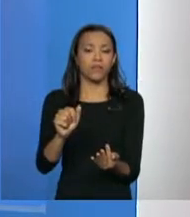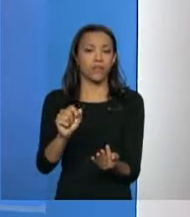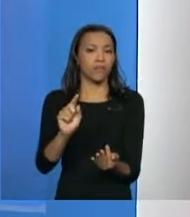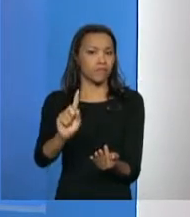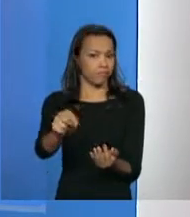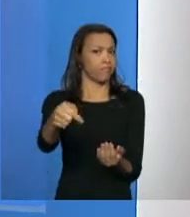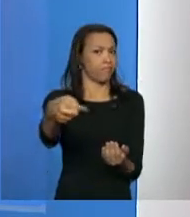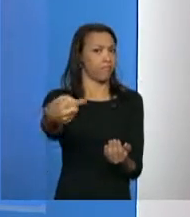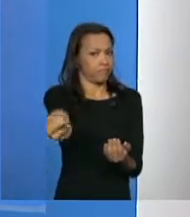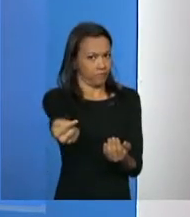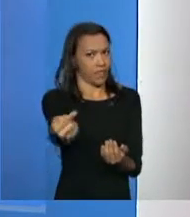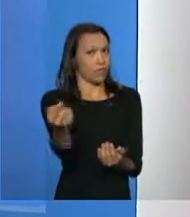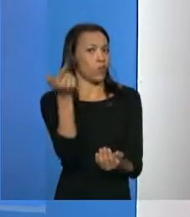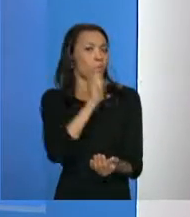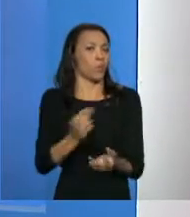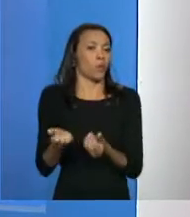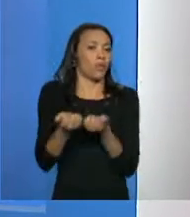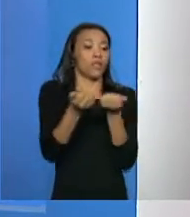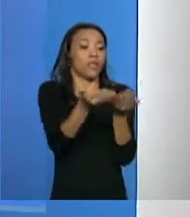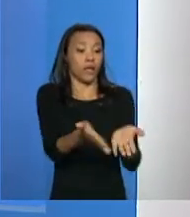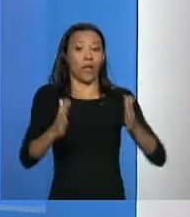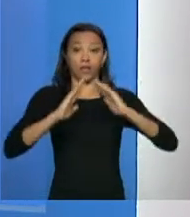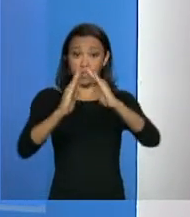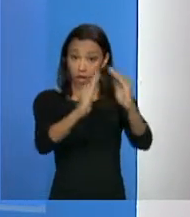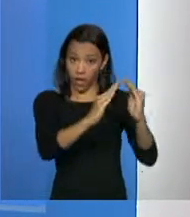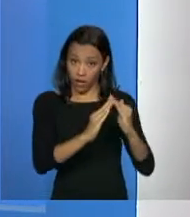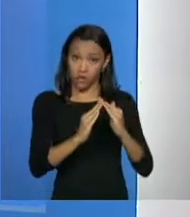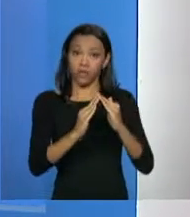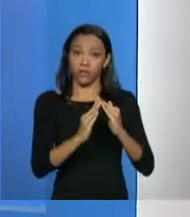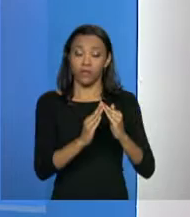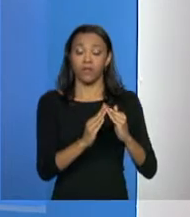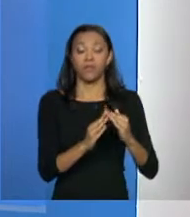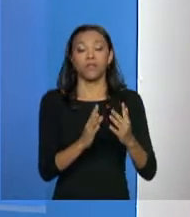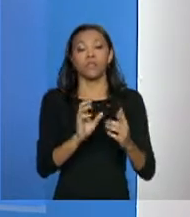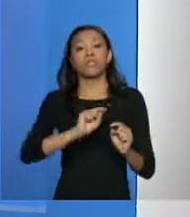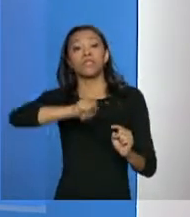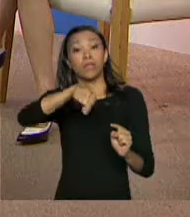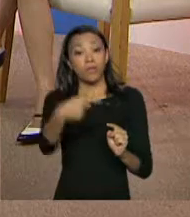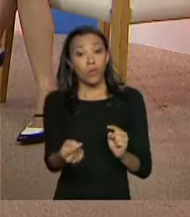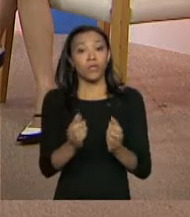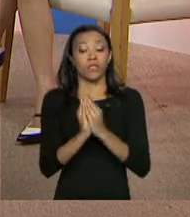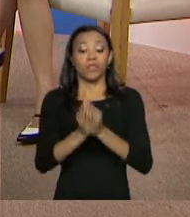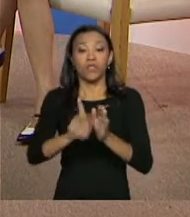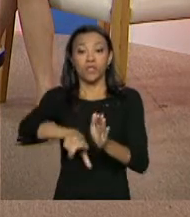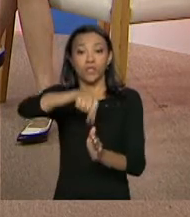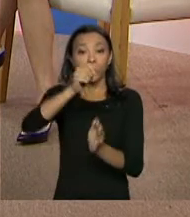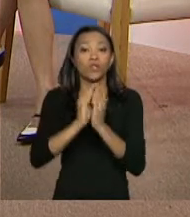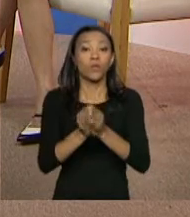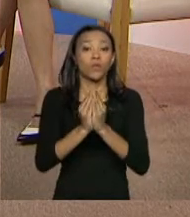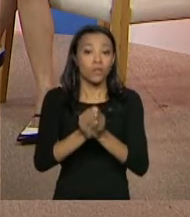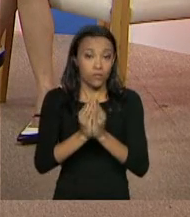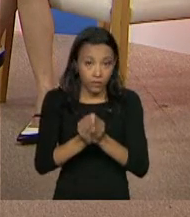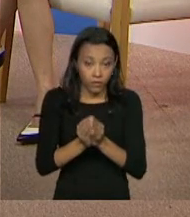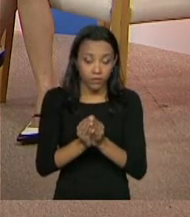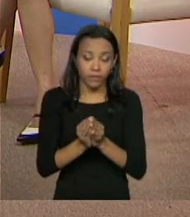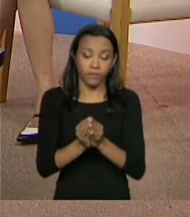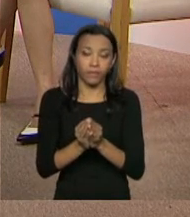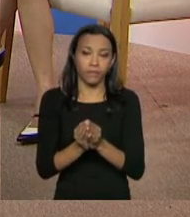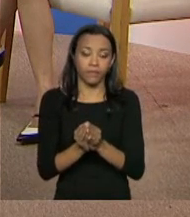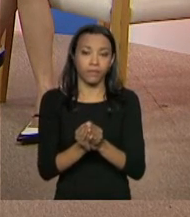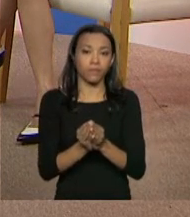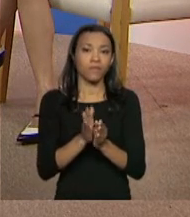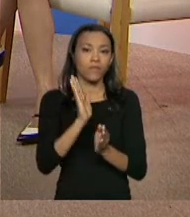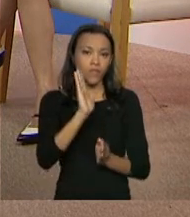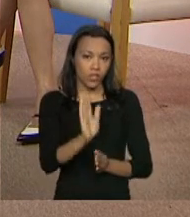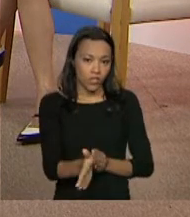concedidas casas num empreendimento específico. A partir desse sorteio, veja, já o